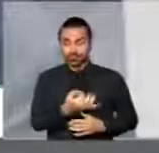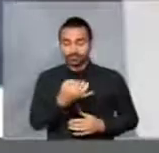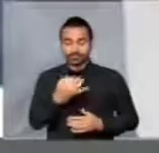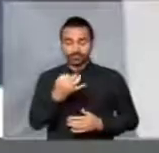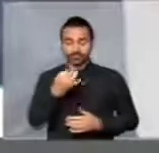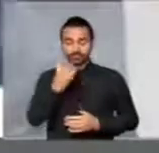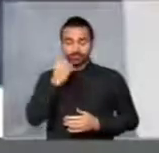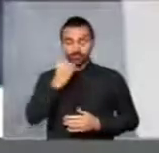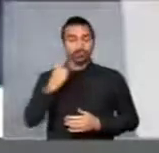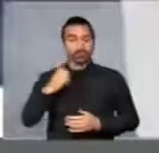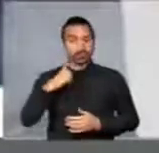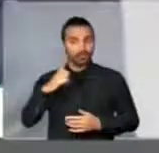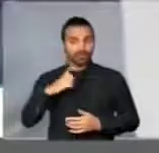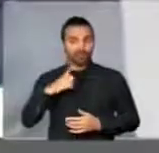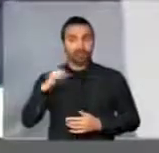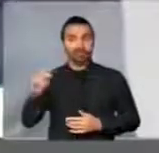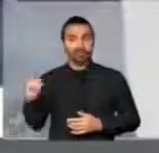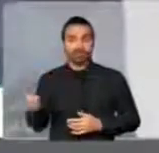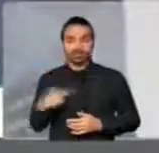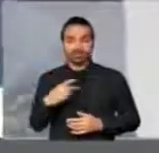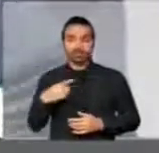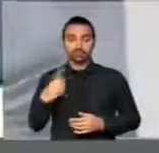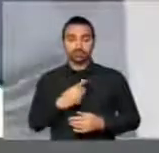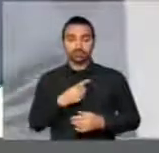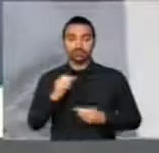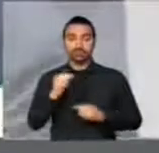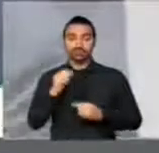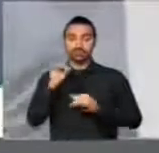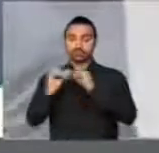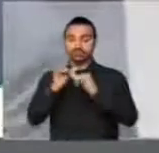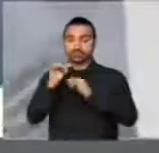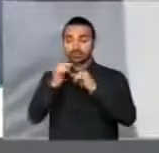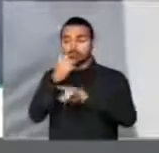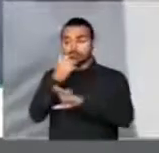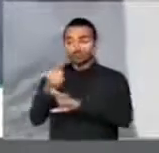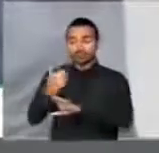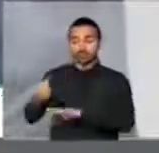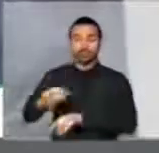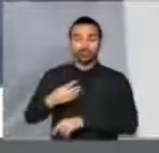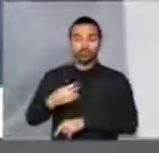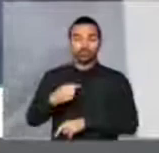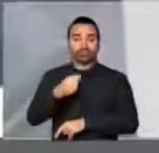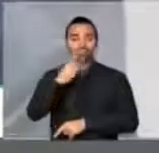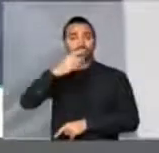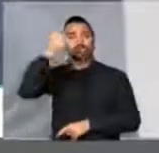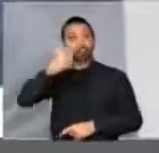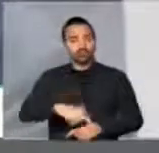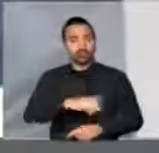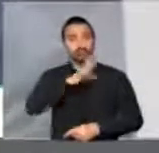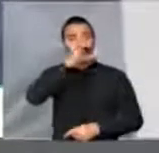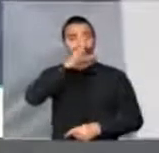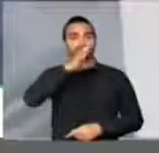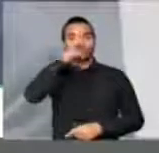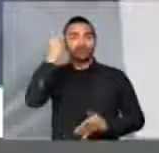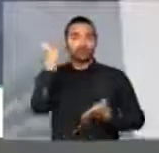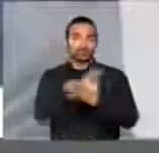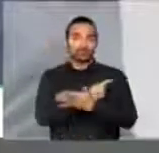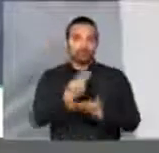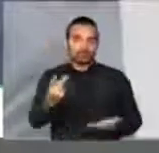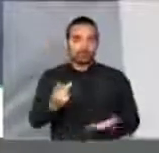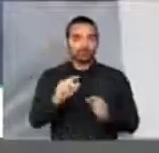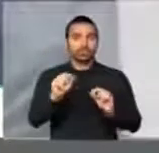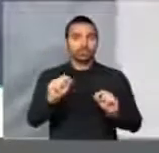estavam, isso está acontecendo. Aliás, estamos apurando uma informação mais recente de mais uma arbitrariedade. O